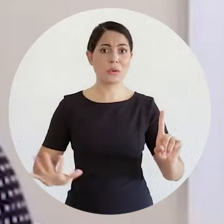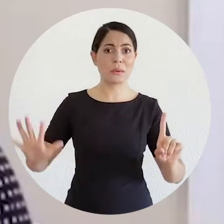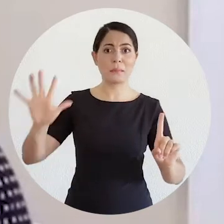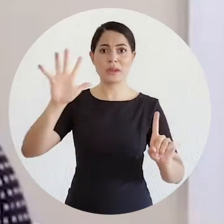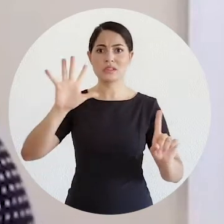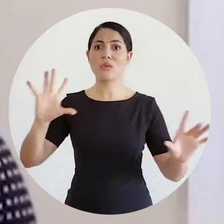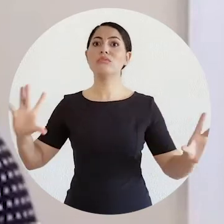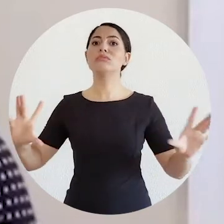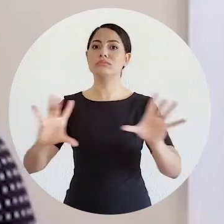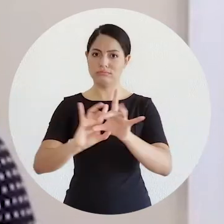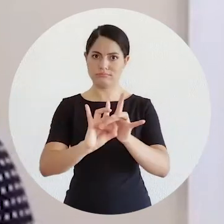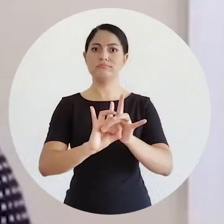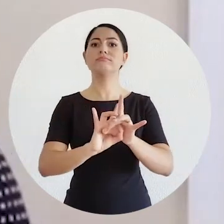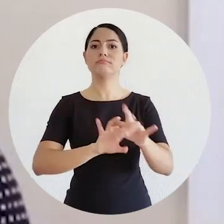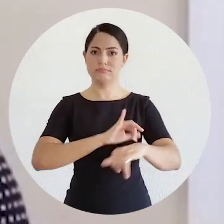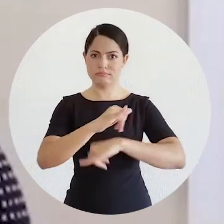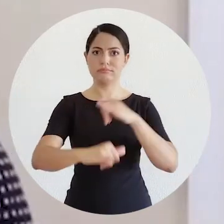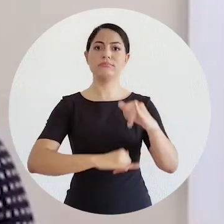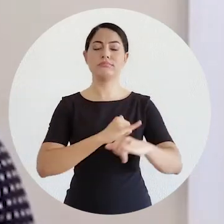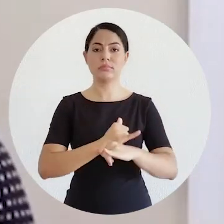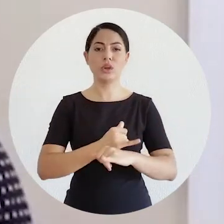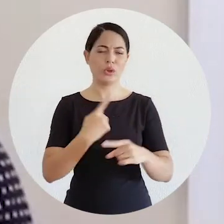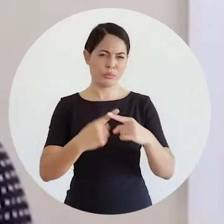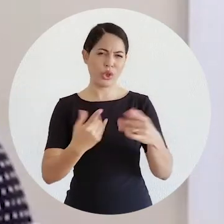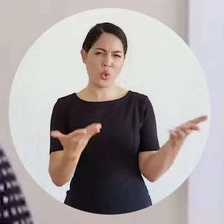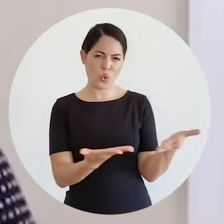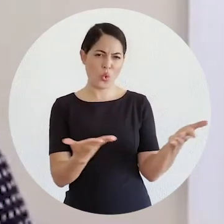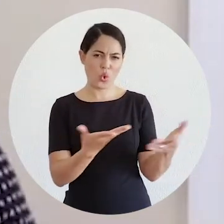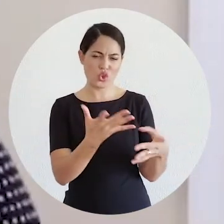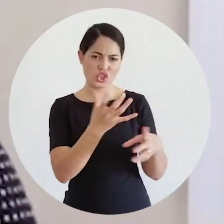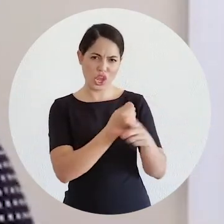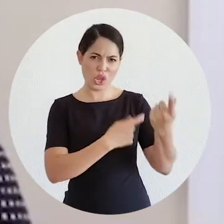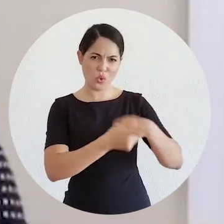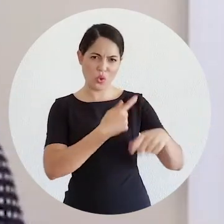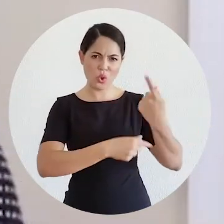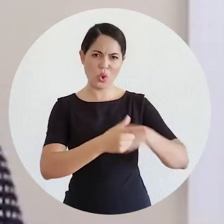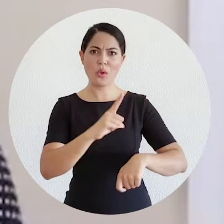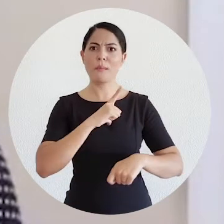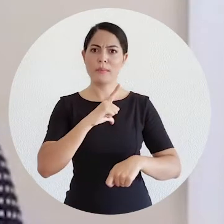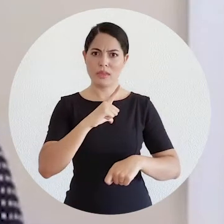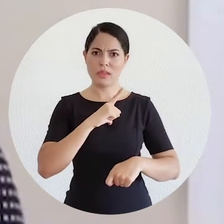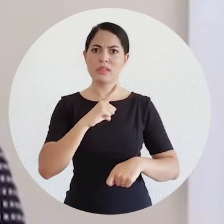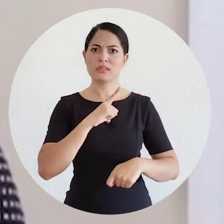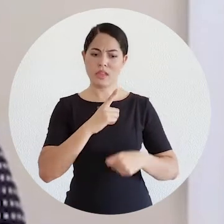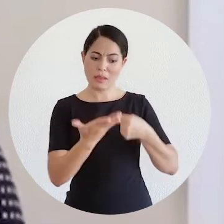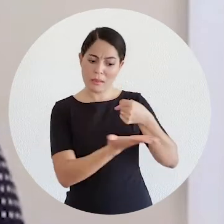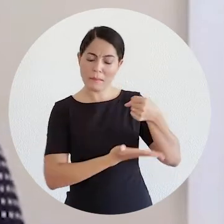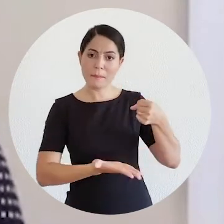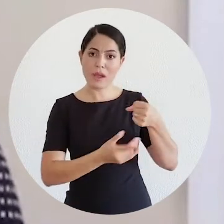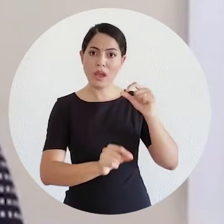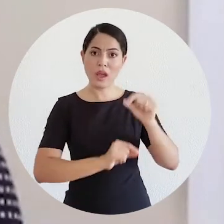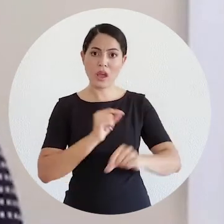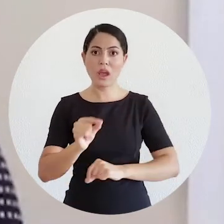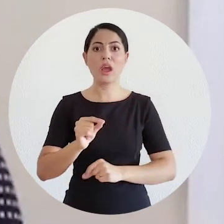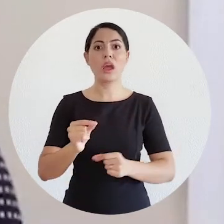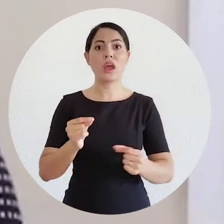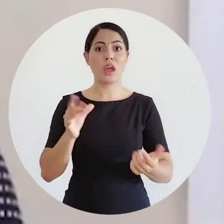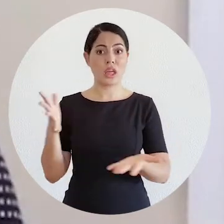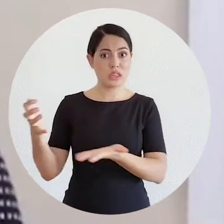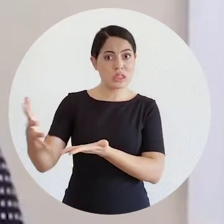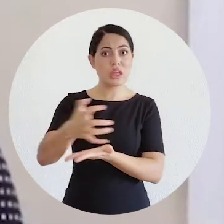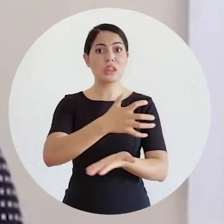que é hiperconectada, cuja economia tem como base estruturante o tratamento de dados